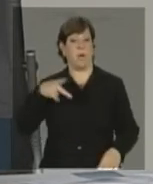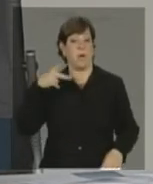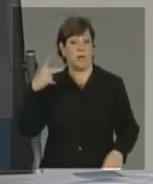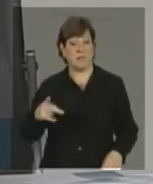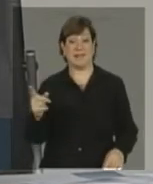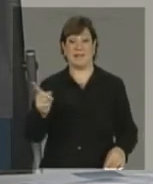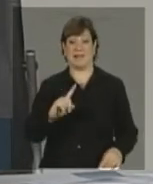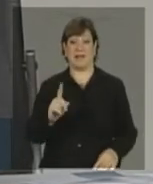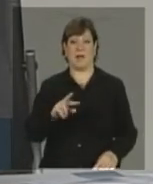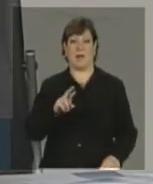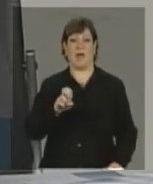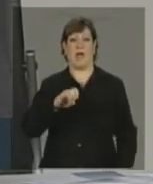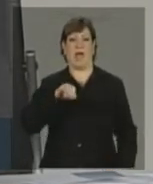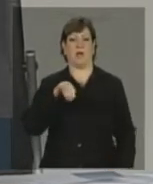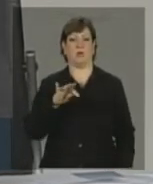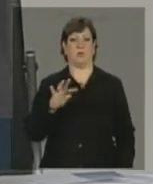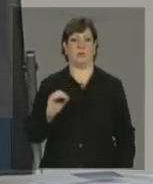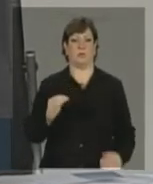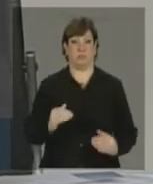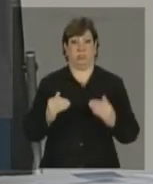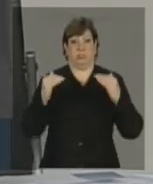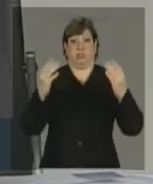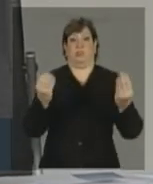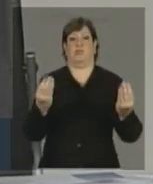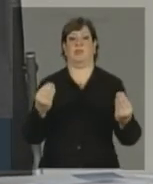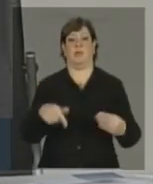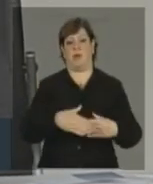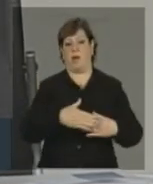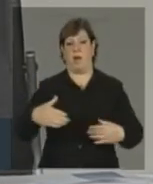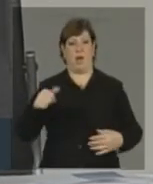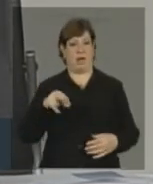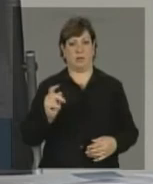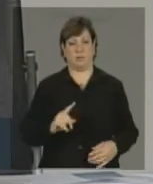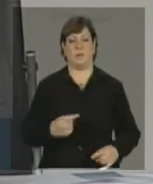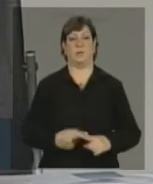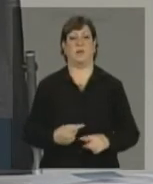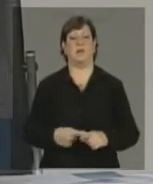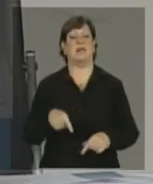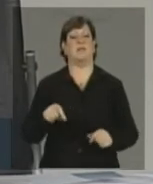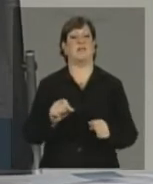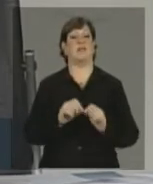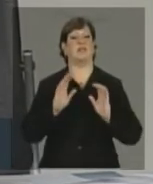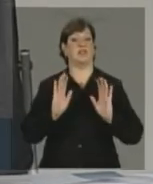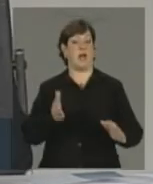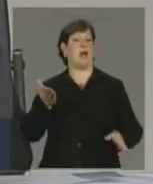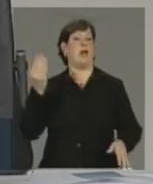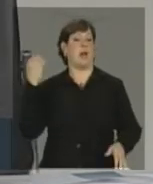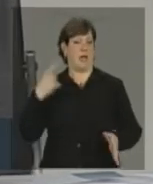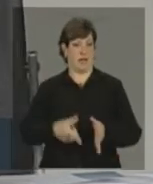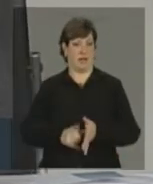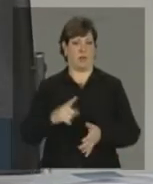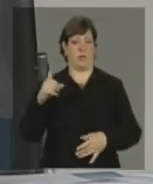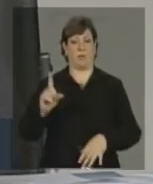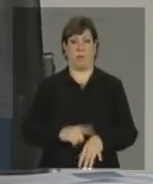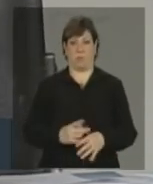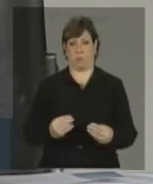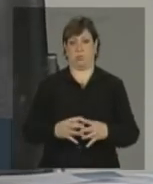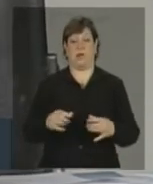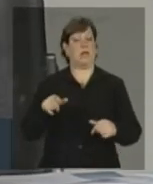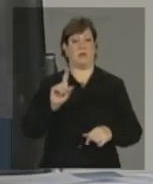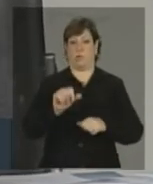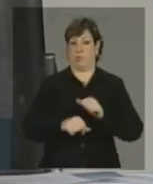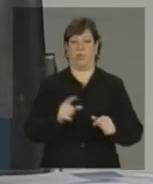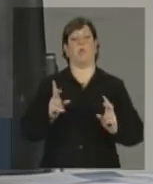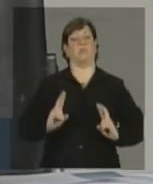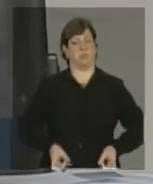relevantes ao longo desse ano. Porque eles foram feitos de forma bem significativa em outro momento. Isso não muda.